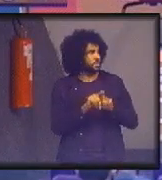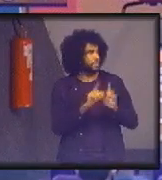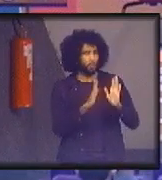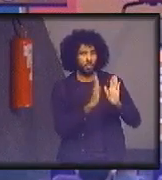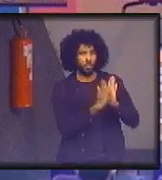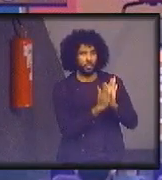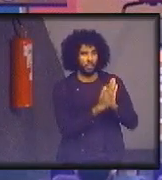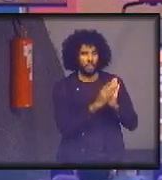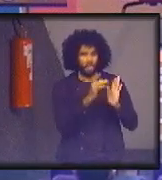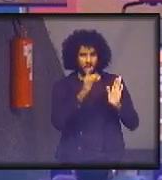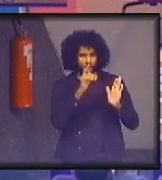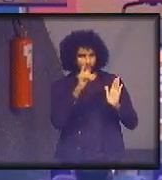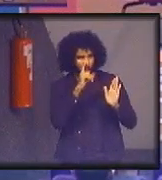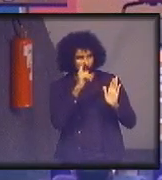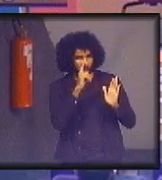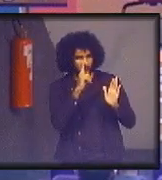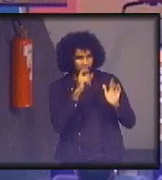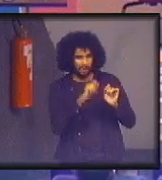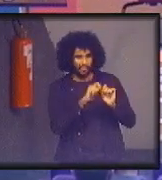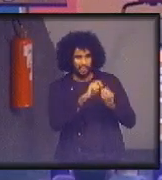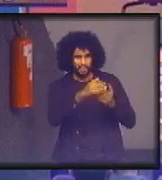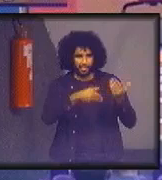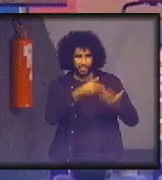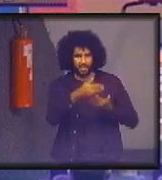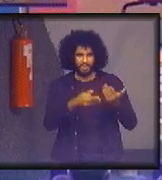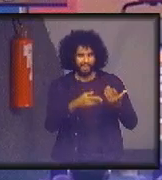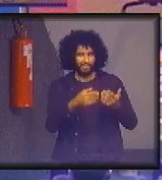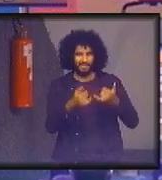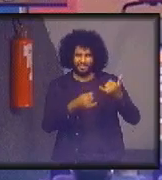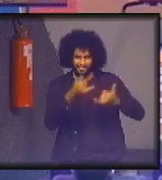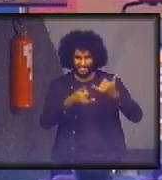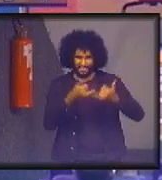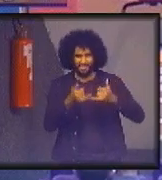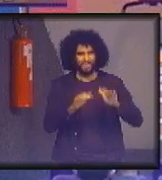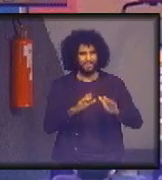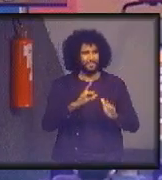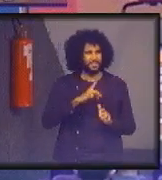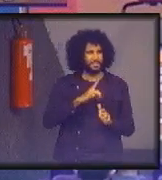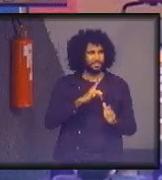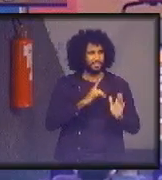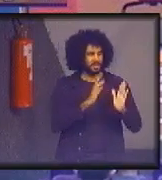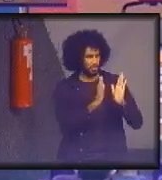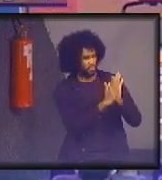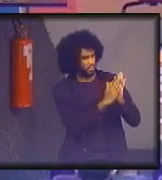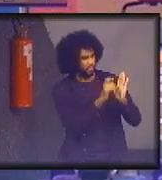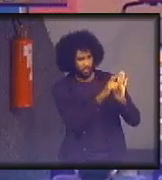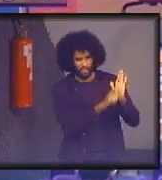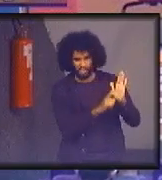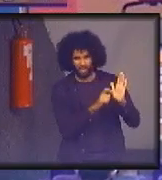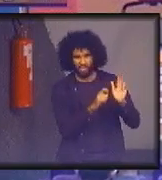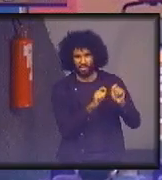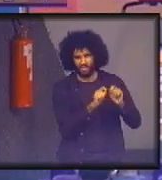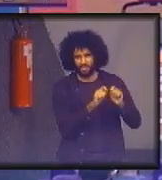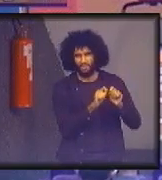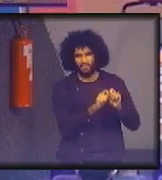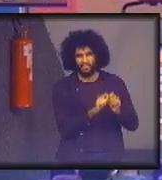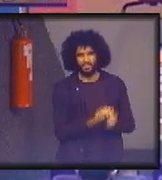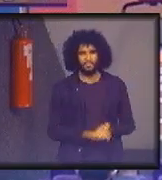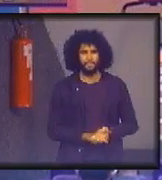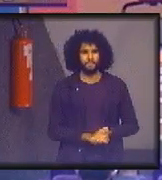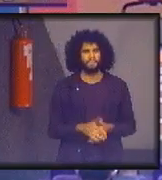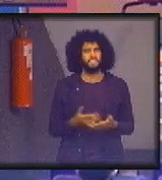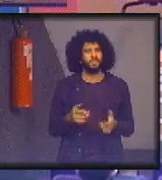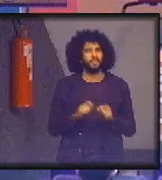Fábio Feldman também faz rodígio. Isso é verdade, não é brincadeira. Tinha um adesivo que falava isso. E por que a gente fez